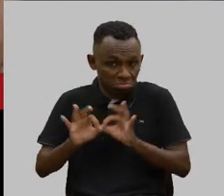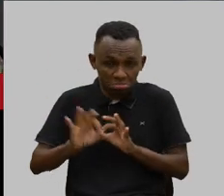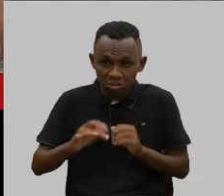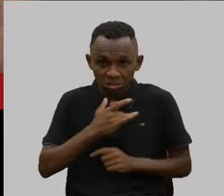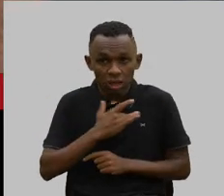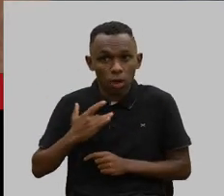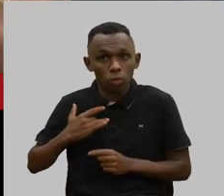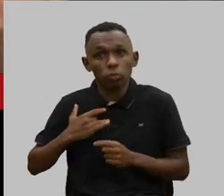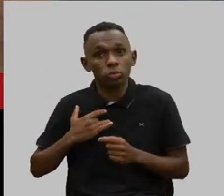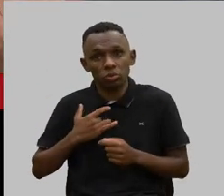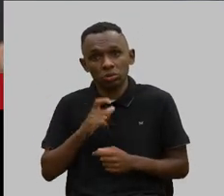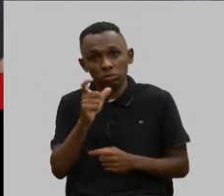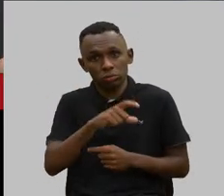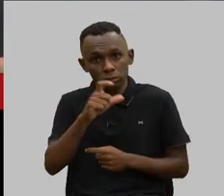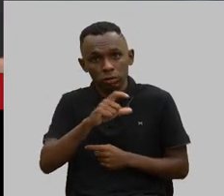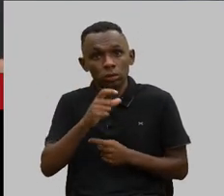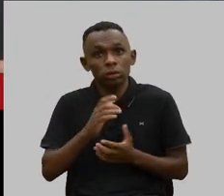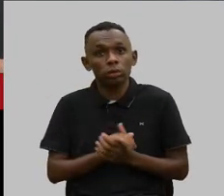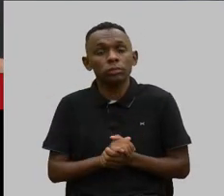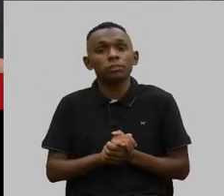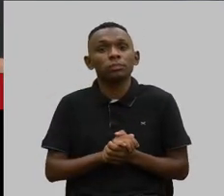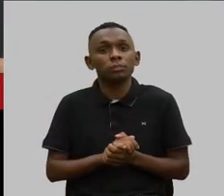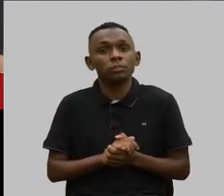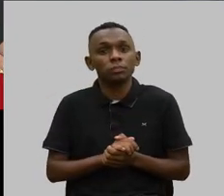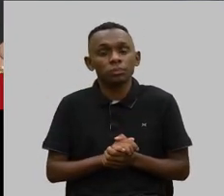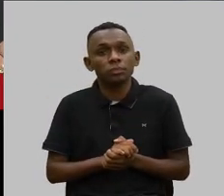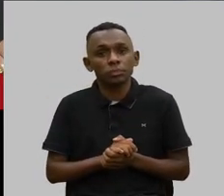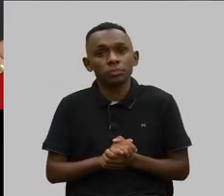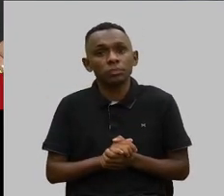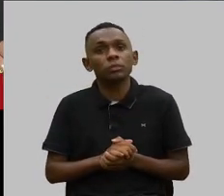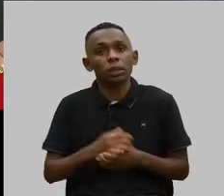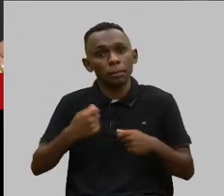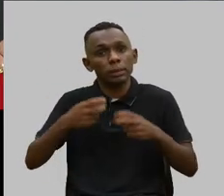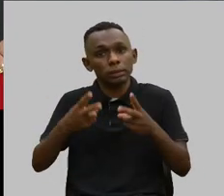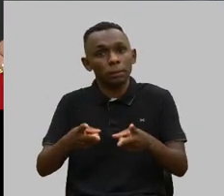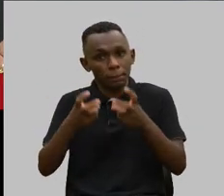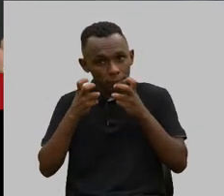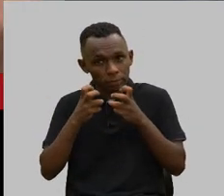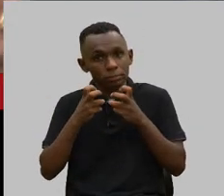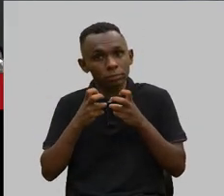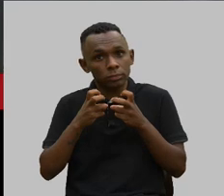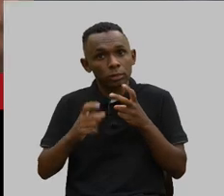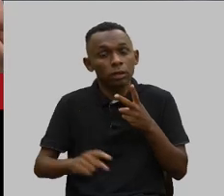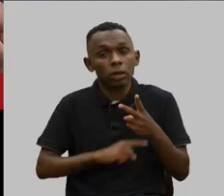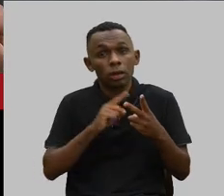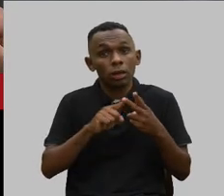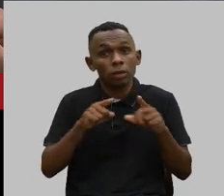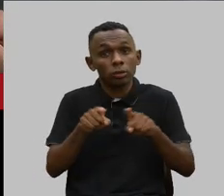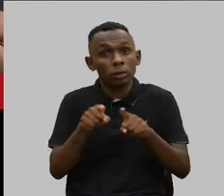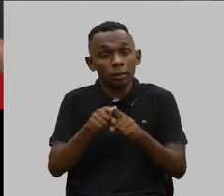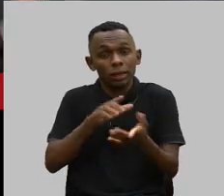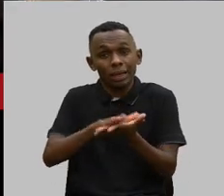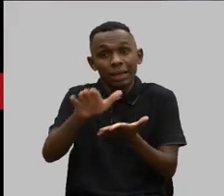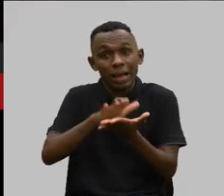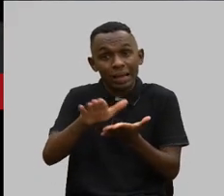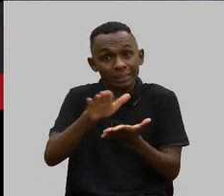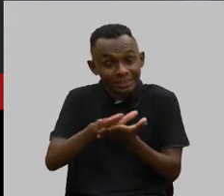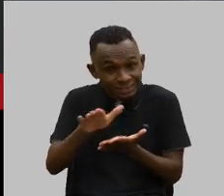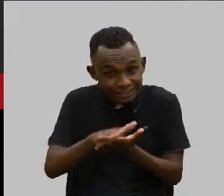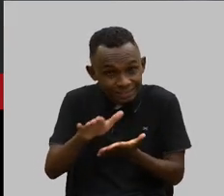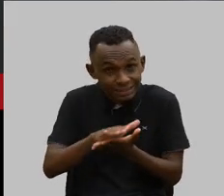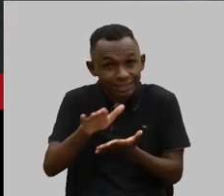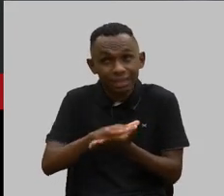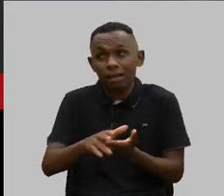ou, não quero falar nem a quarta, contratar um outro plano que o atenda imediatamente, tem que observar a carência, ou gastar com particular e